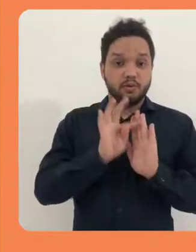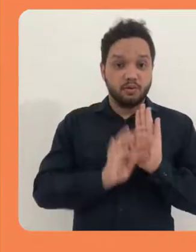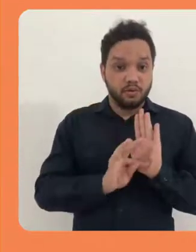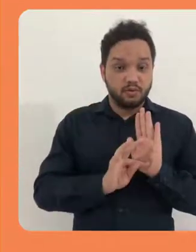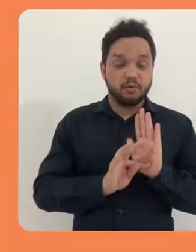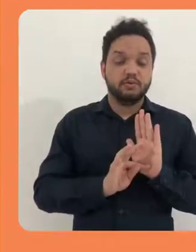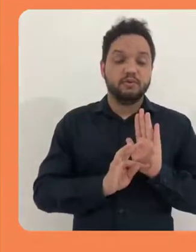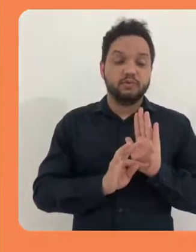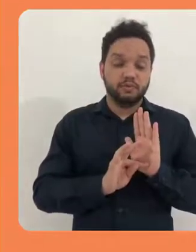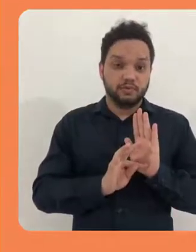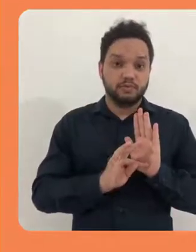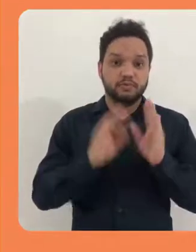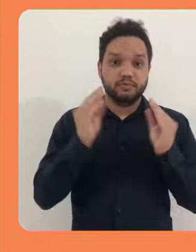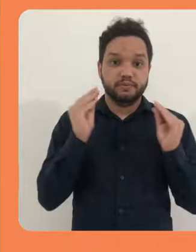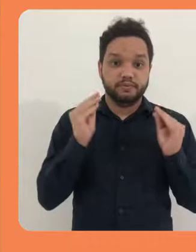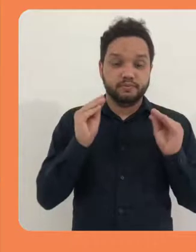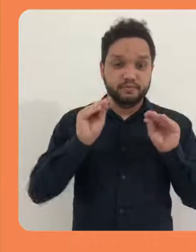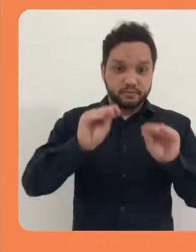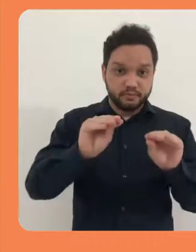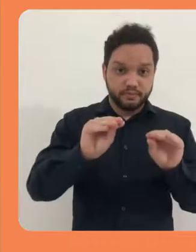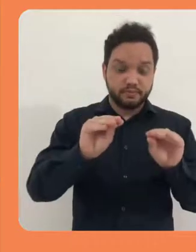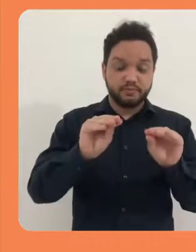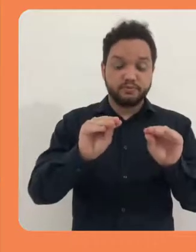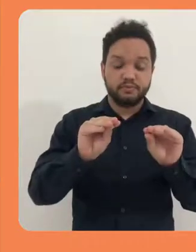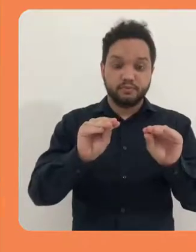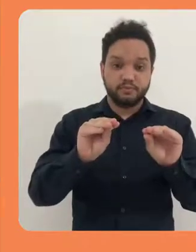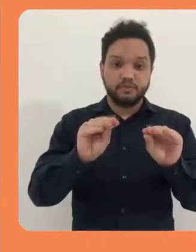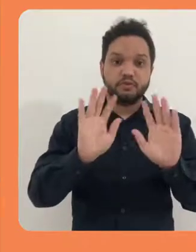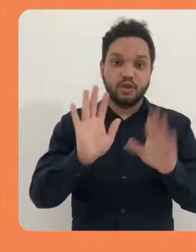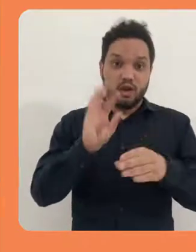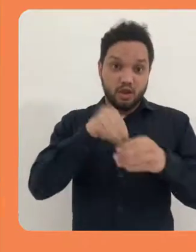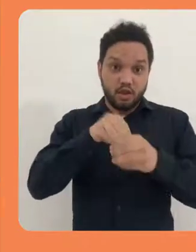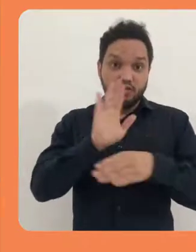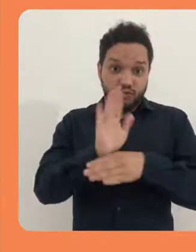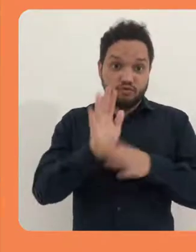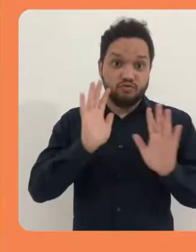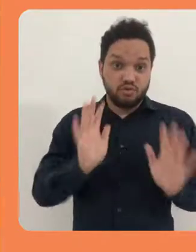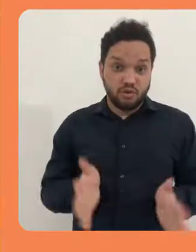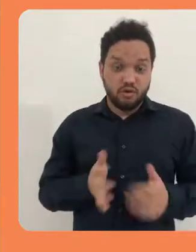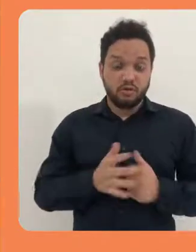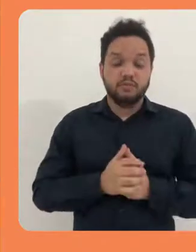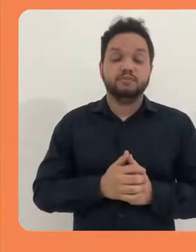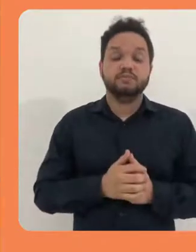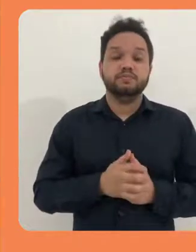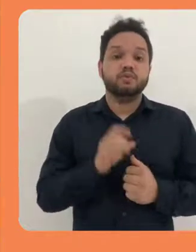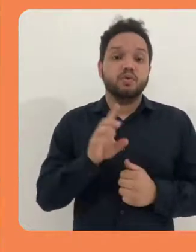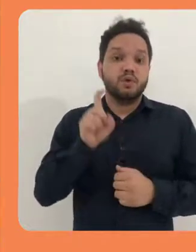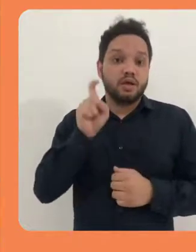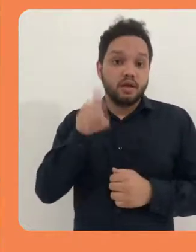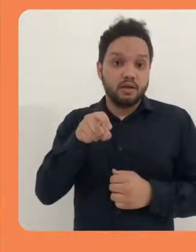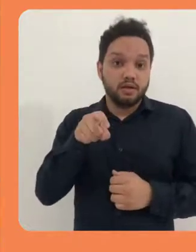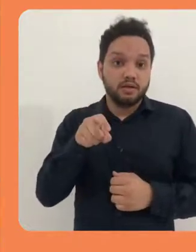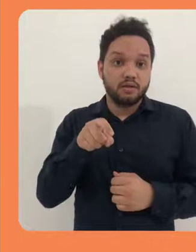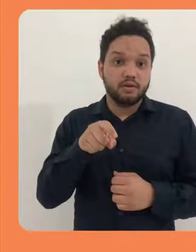Depois de escolhido o texto que você quer incluir no seu